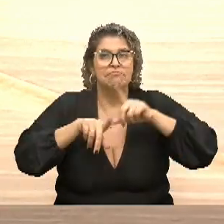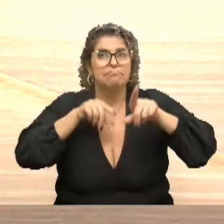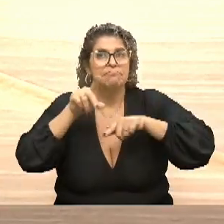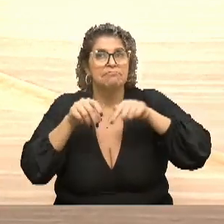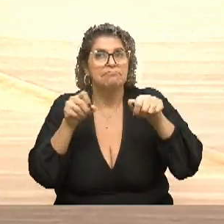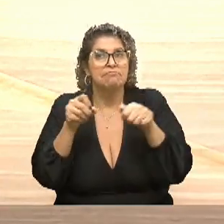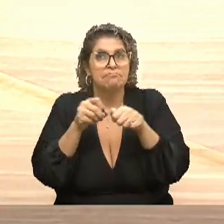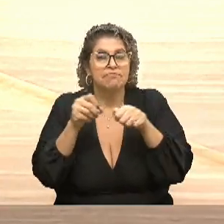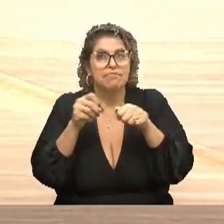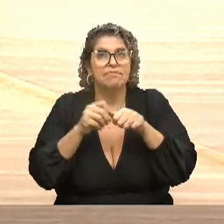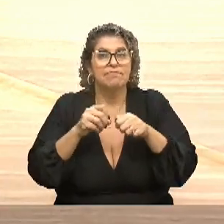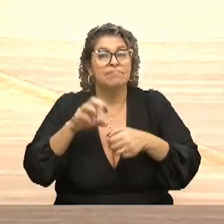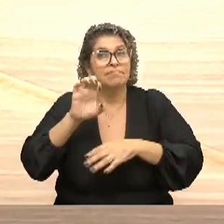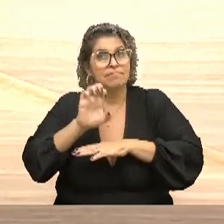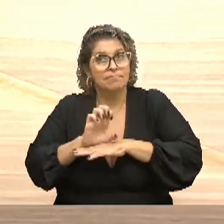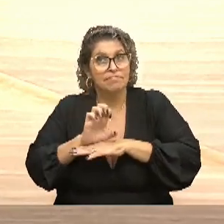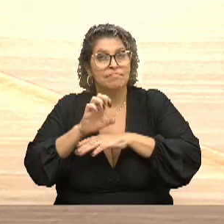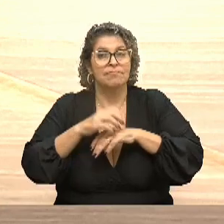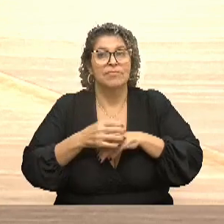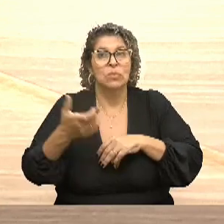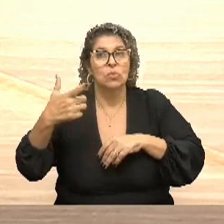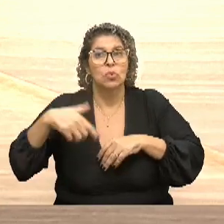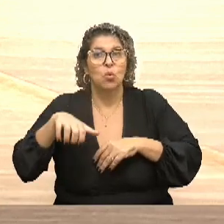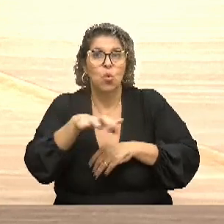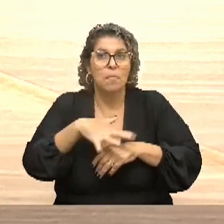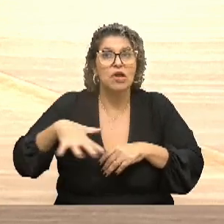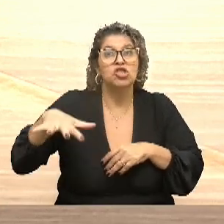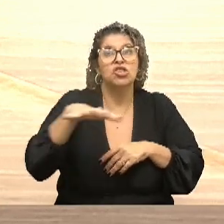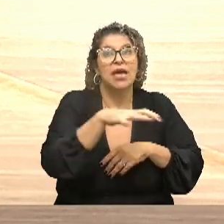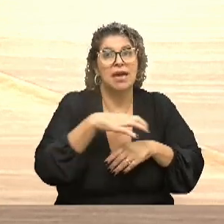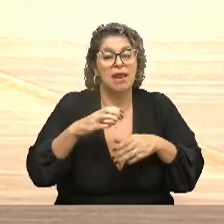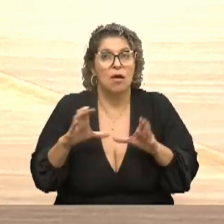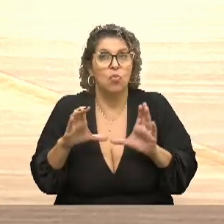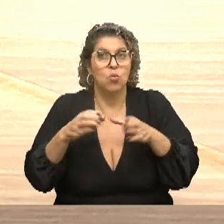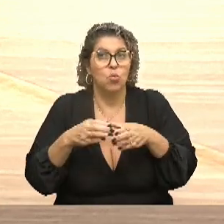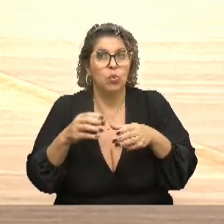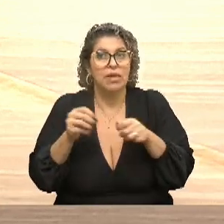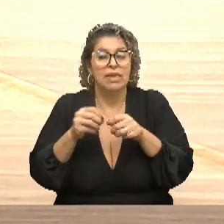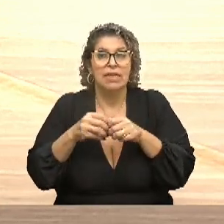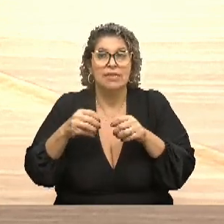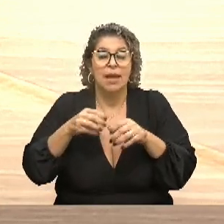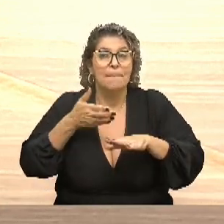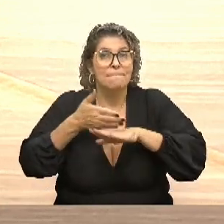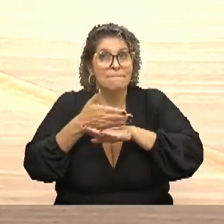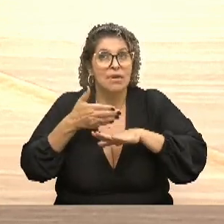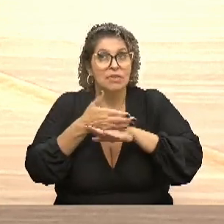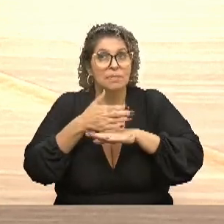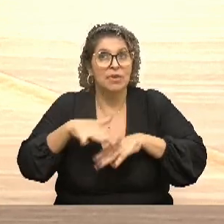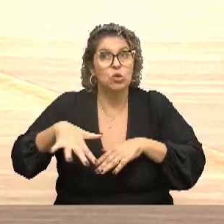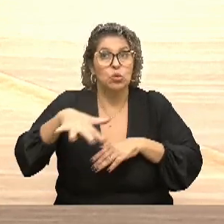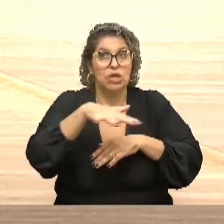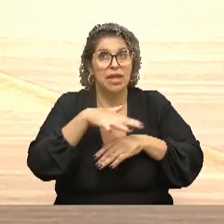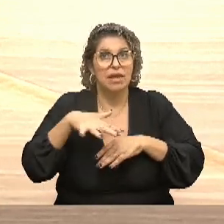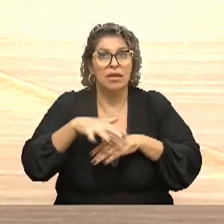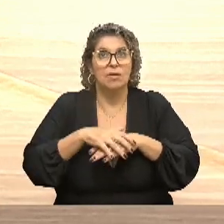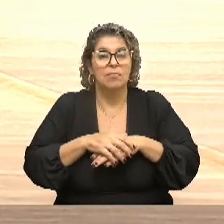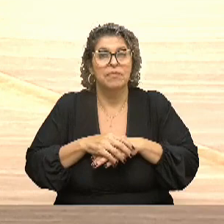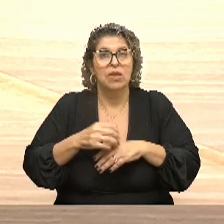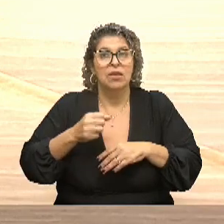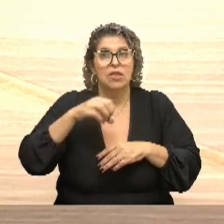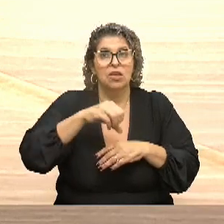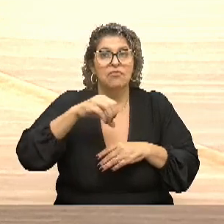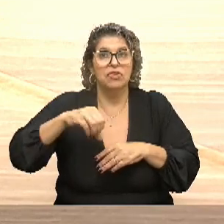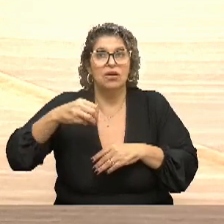fazer no Estado e o Grupo Geral. Então, eu convido quem quiser fazer parte do Grupo Geral. Meu número é